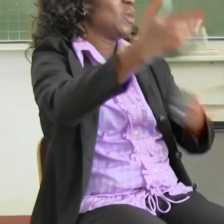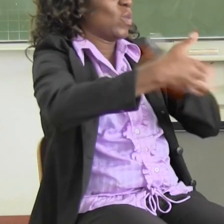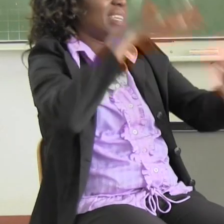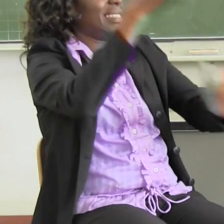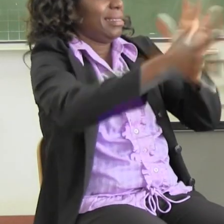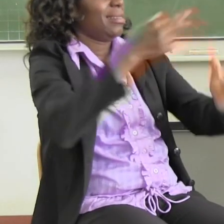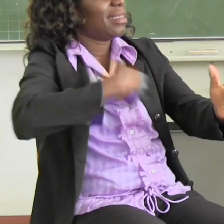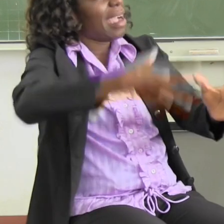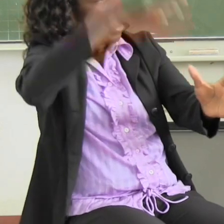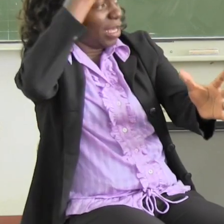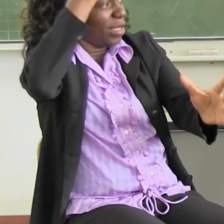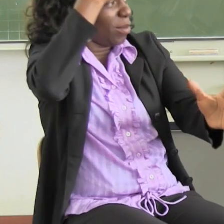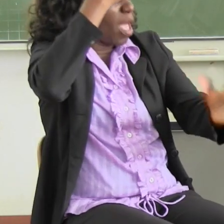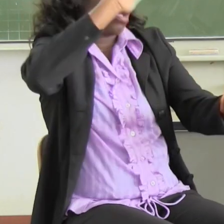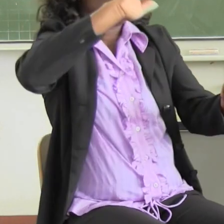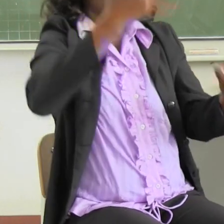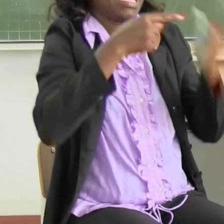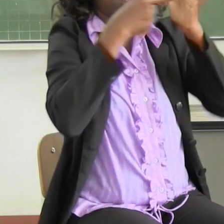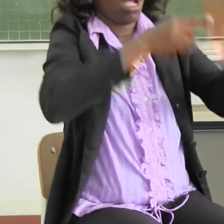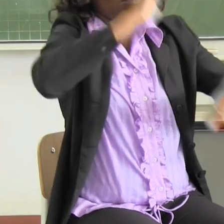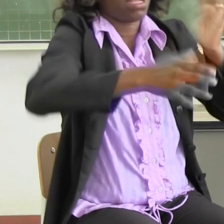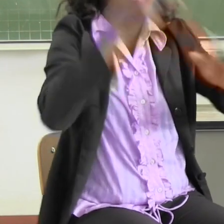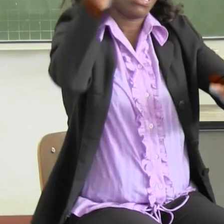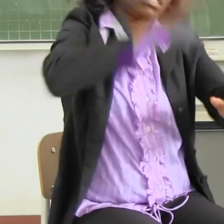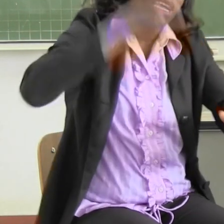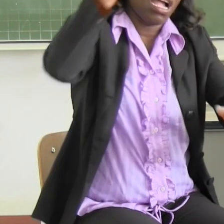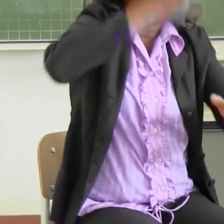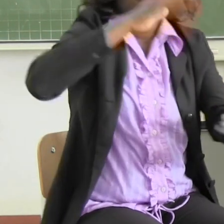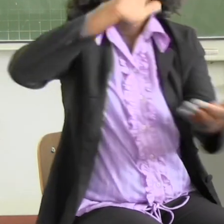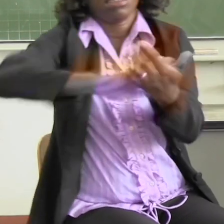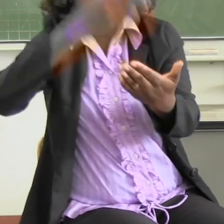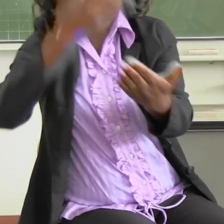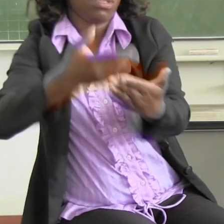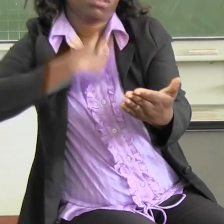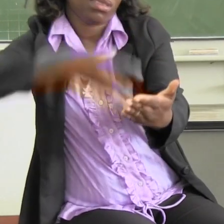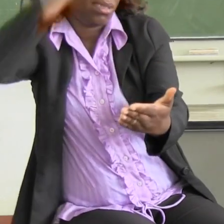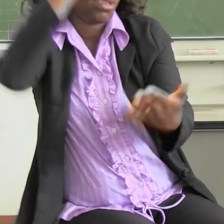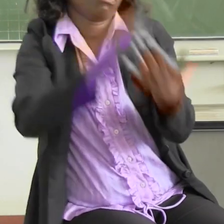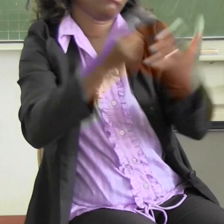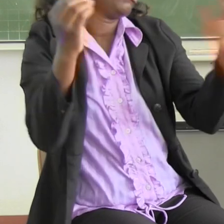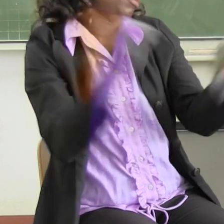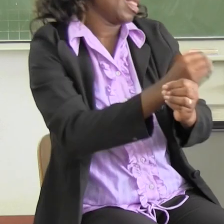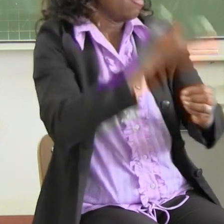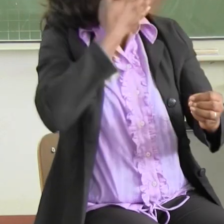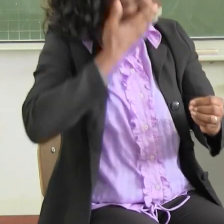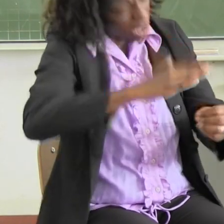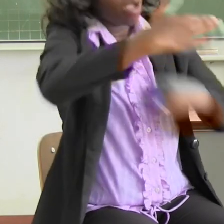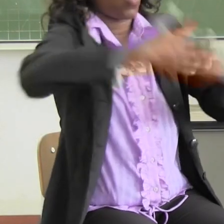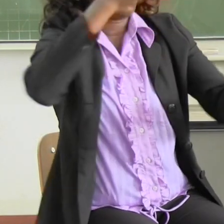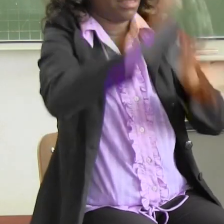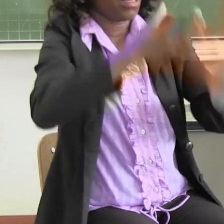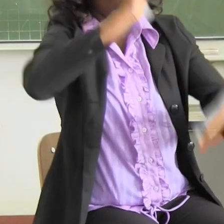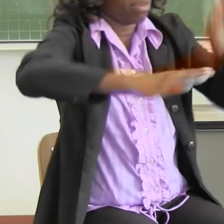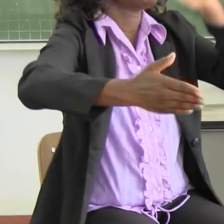Mas, porque a língua de sinais, nós percebemos, exemplo, o professor lá usa a língua, ralho, e o intérprete está lá. Não é fácil entender.